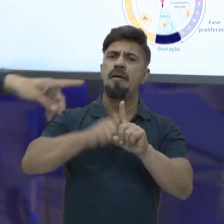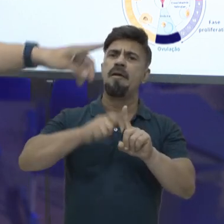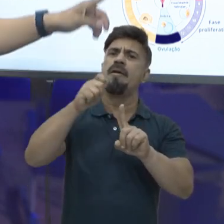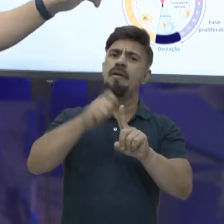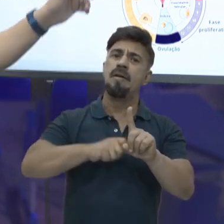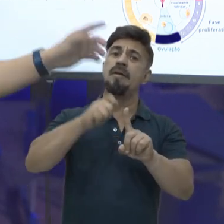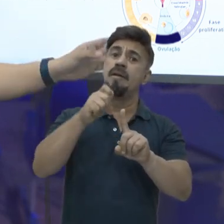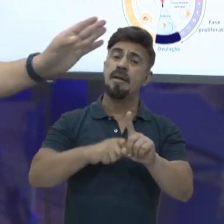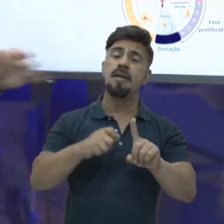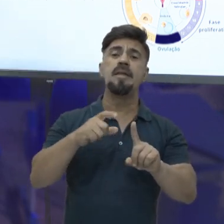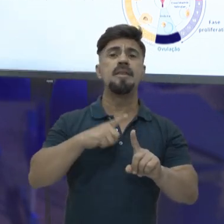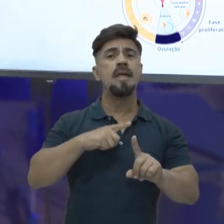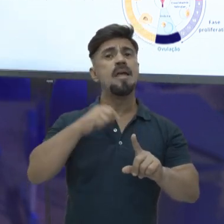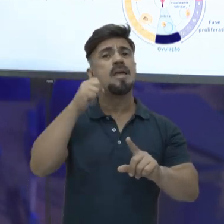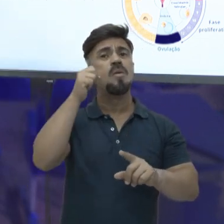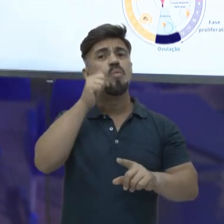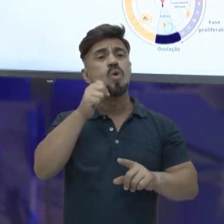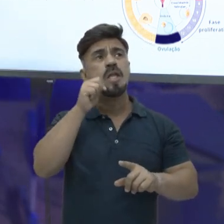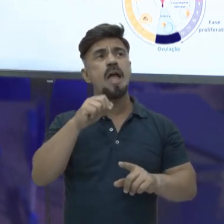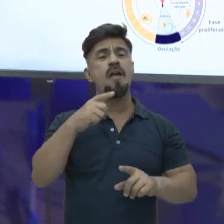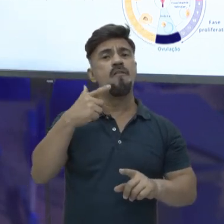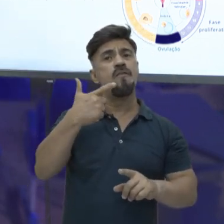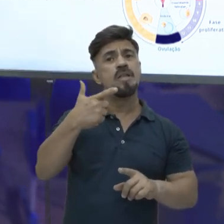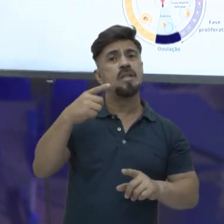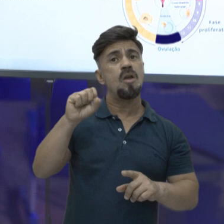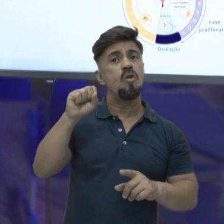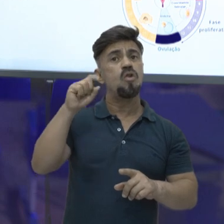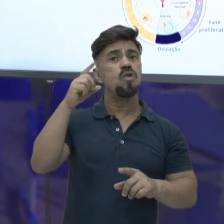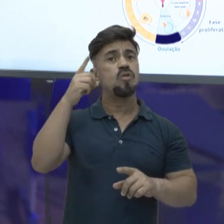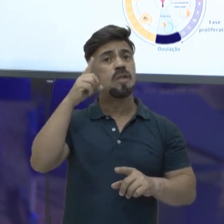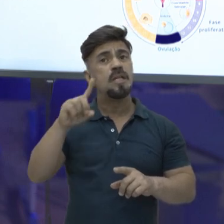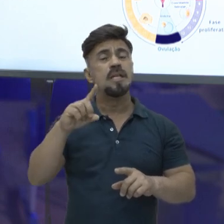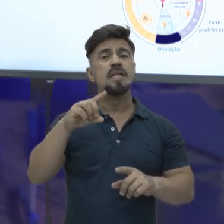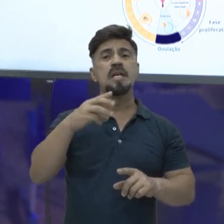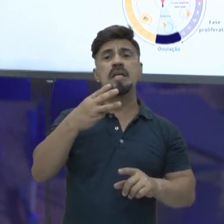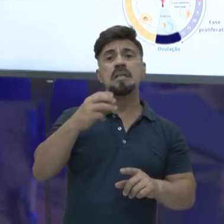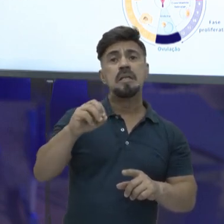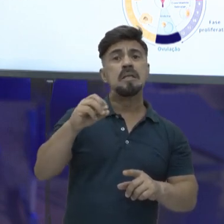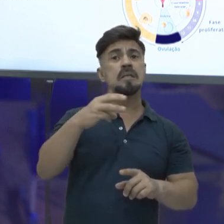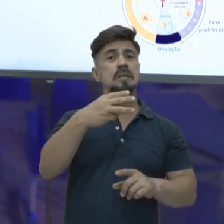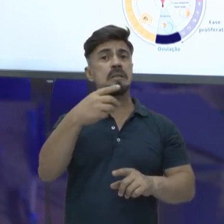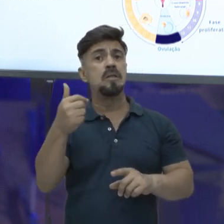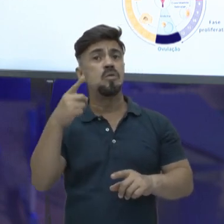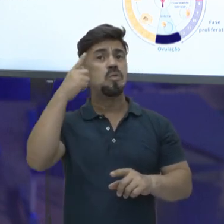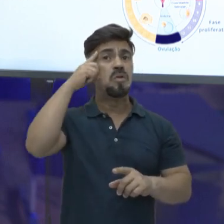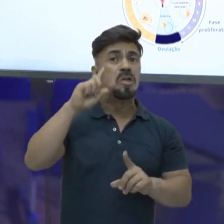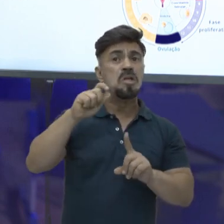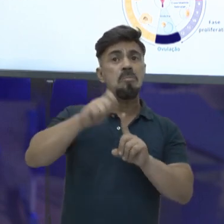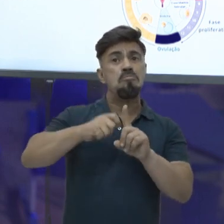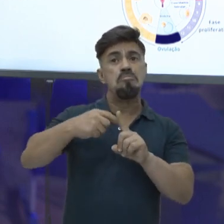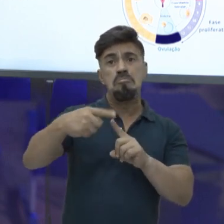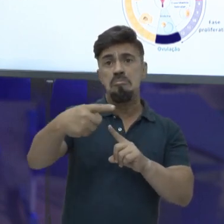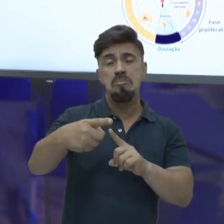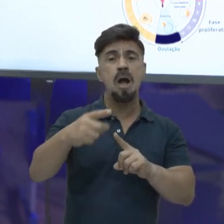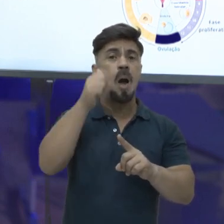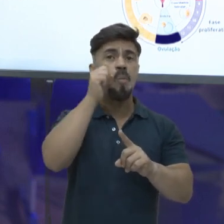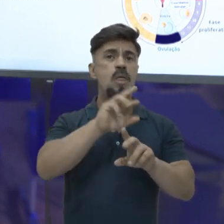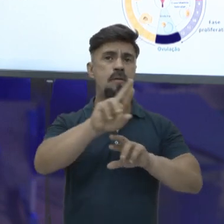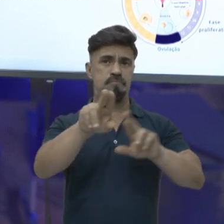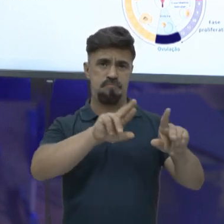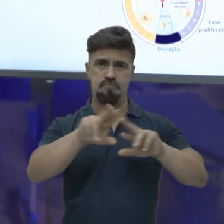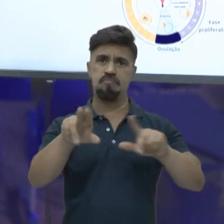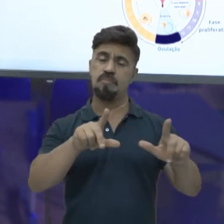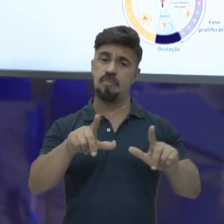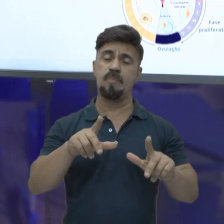Tem mulheres que tem um ciclo regular de 28 dias, tem mulheres que tem de 30, de 31, vai variar muito de mulher pra mulher. Então